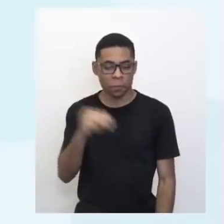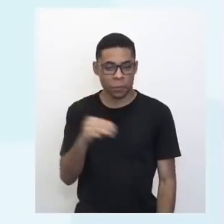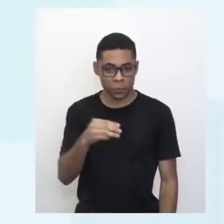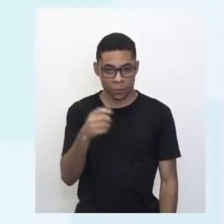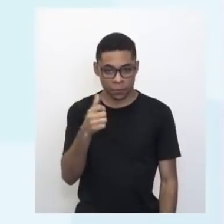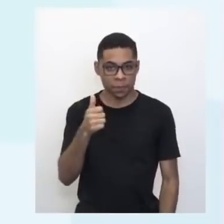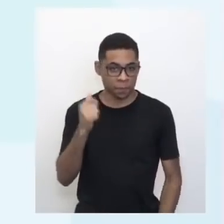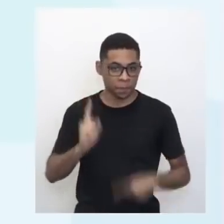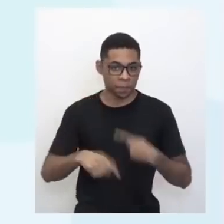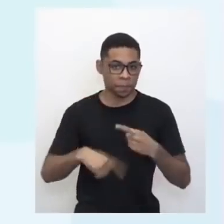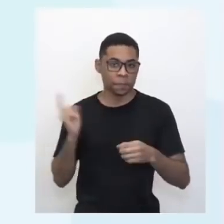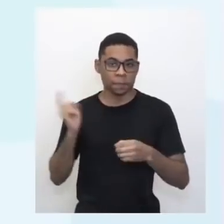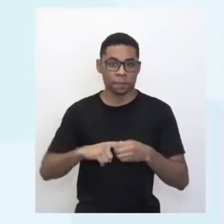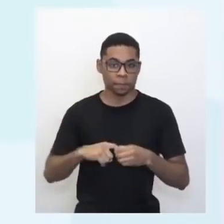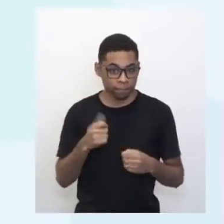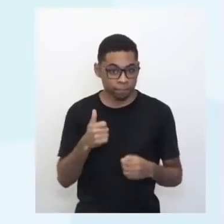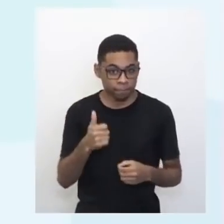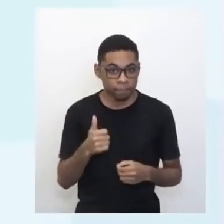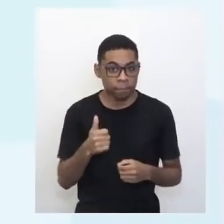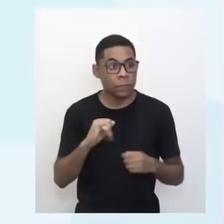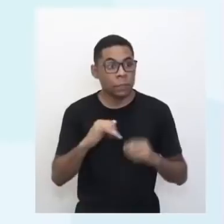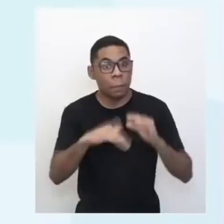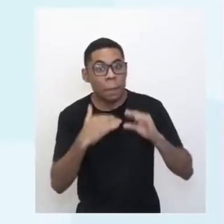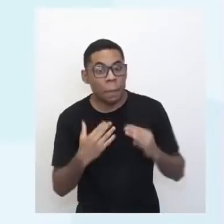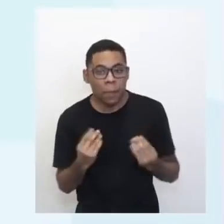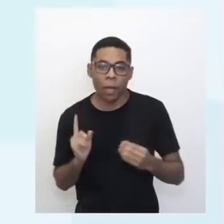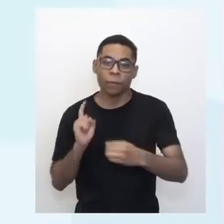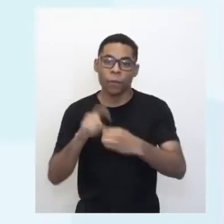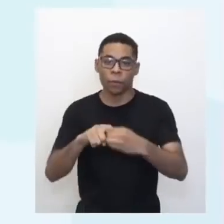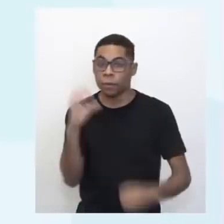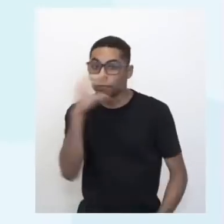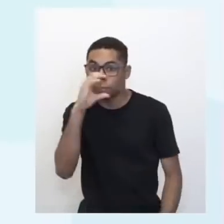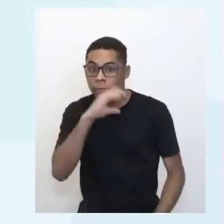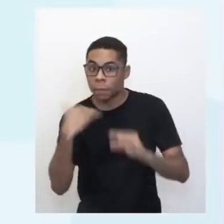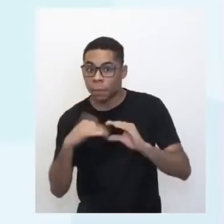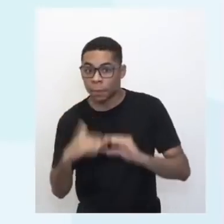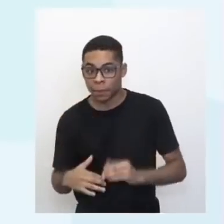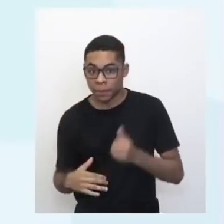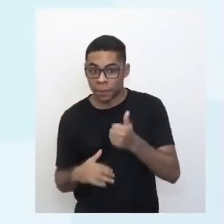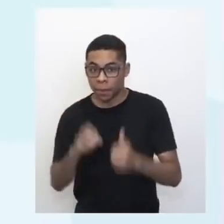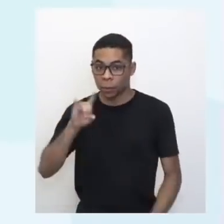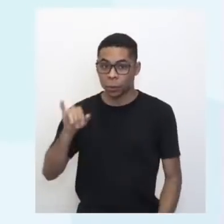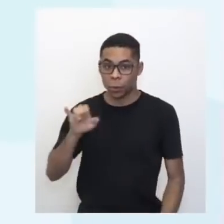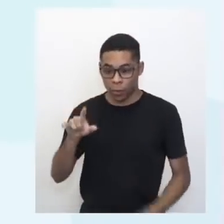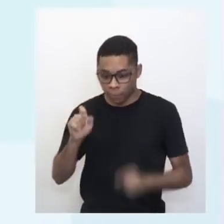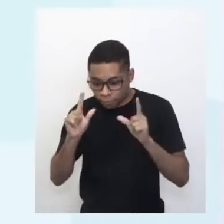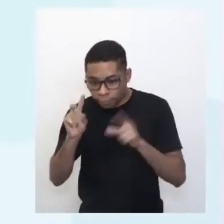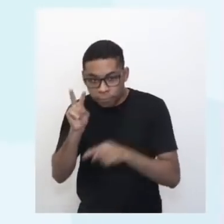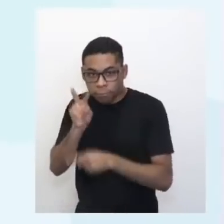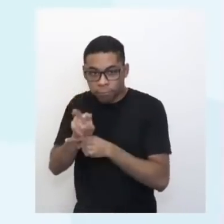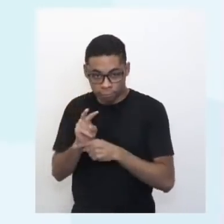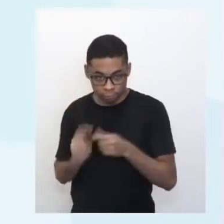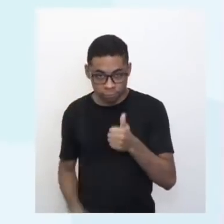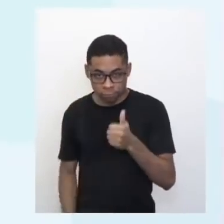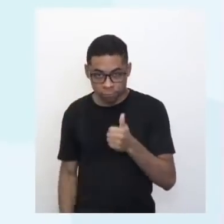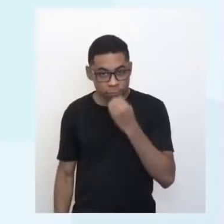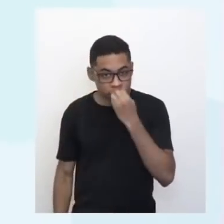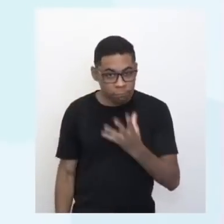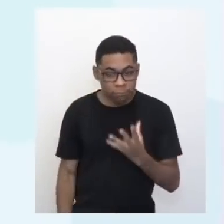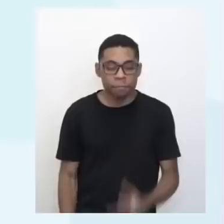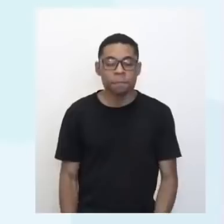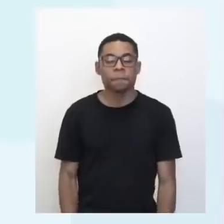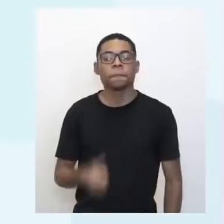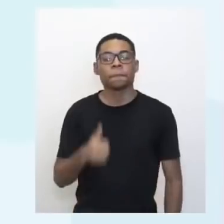minutinhos, mas a gente volta assim que tiver bastante interação. Então, seja rápido no gatilho. O Edjoel está aqui já coletando as informações, as